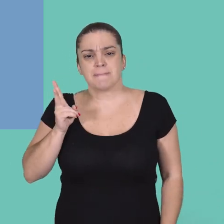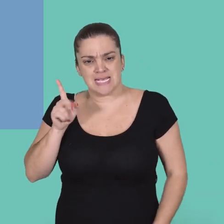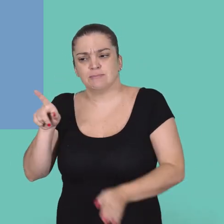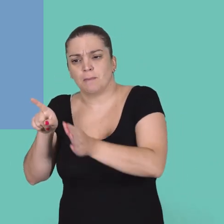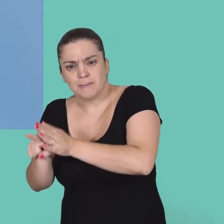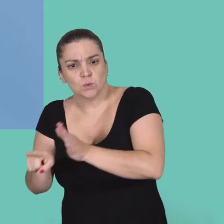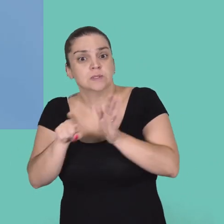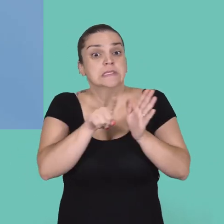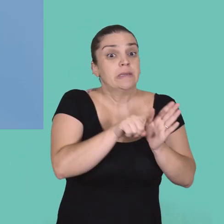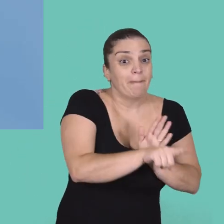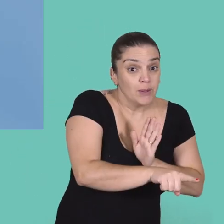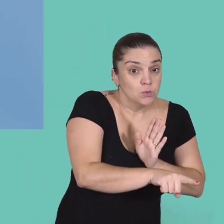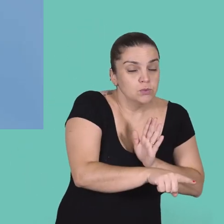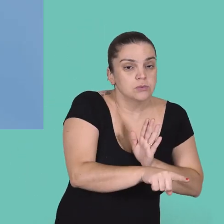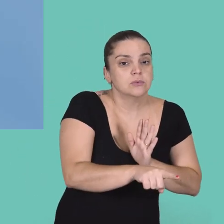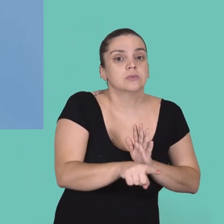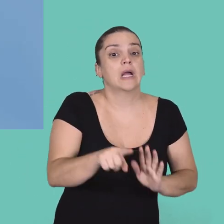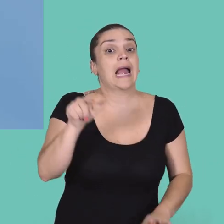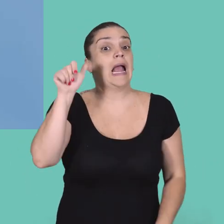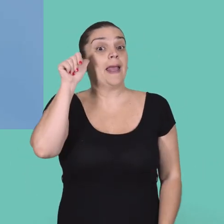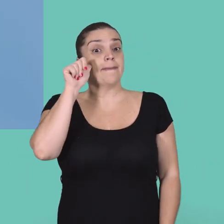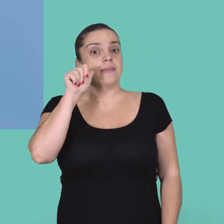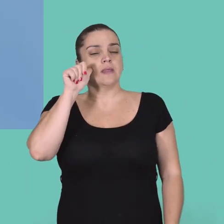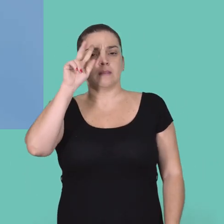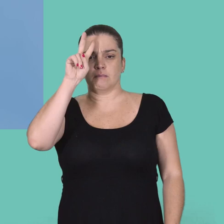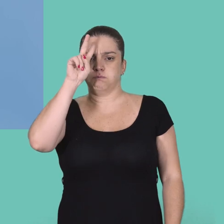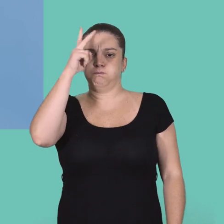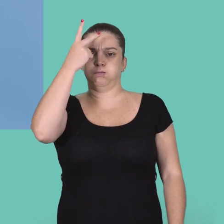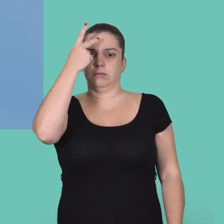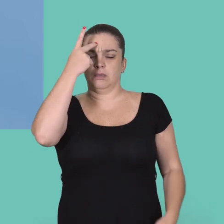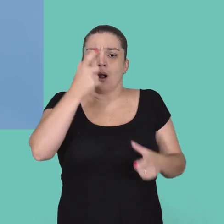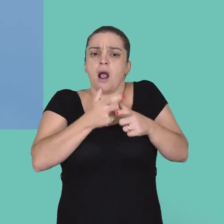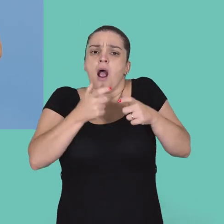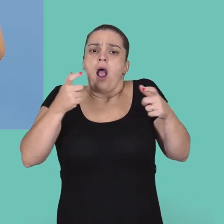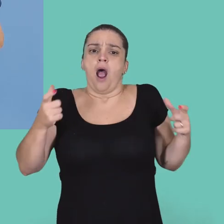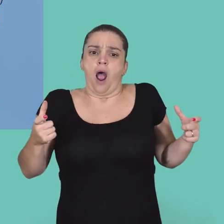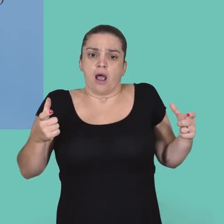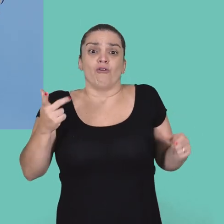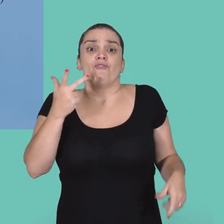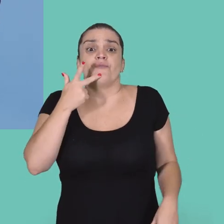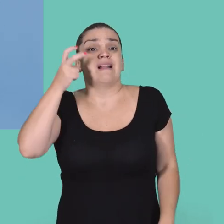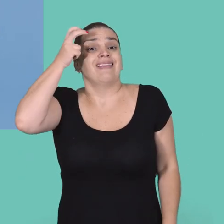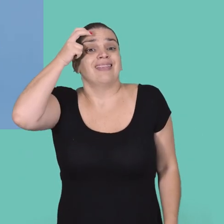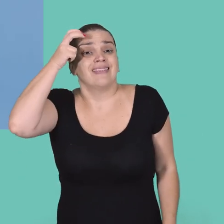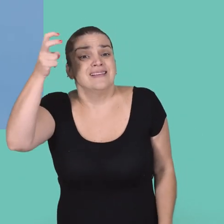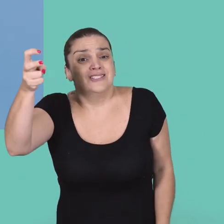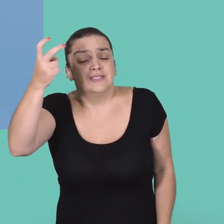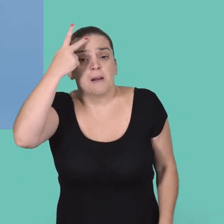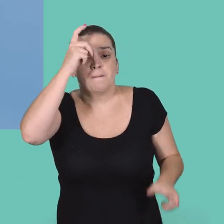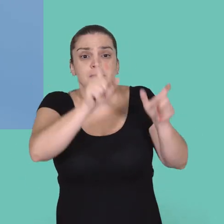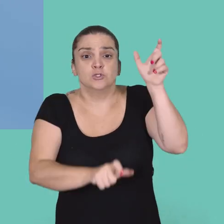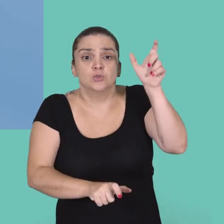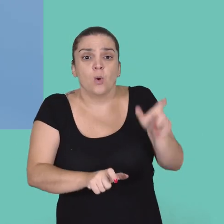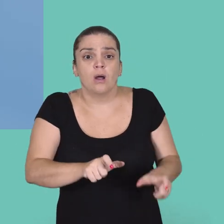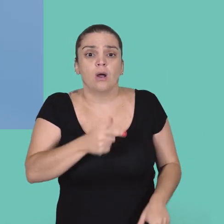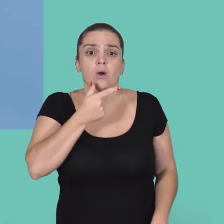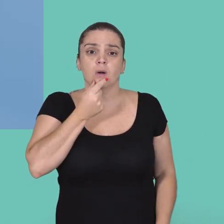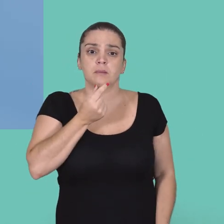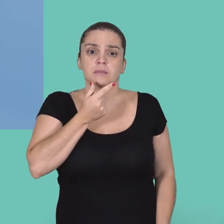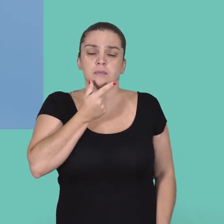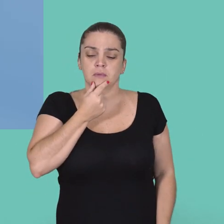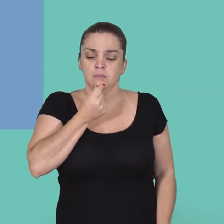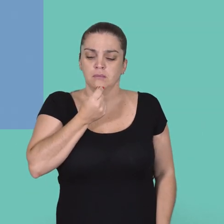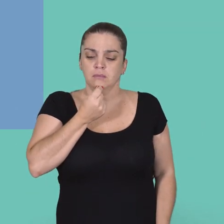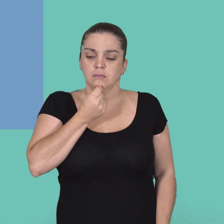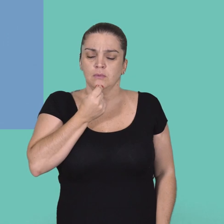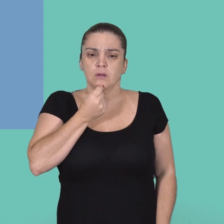idade... Aos sete anos de idade, as meninas, majoritariamente, diziam que a pessoa inteligente era um homem.